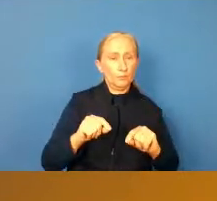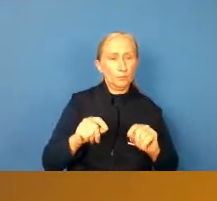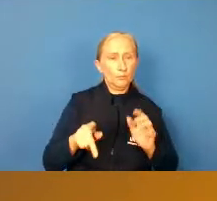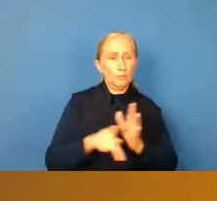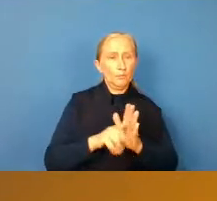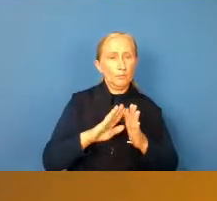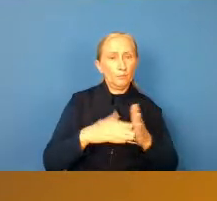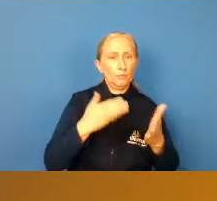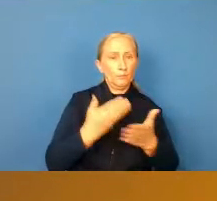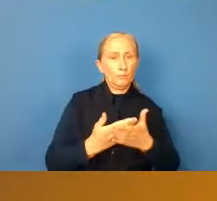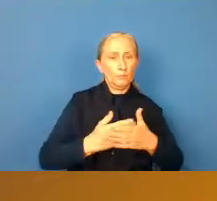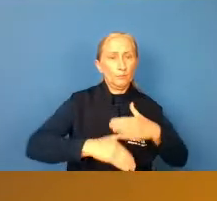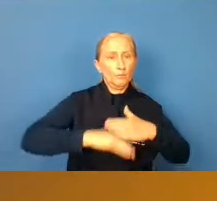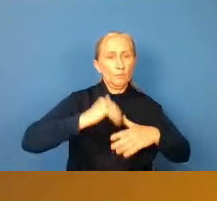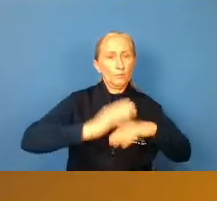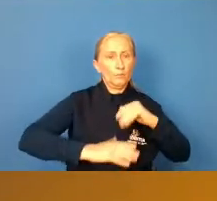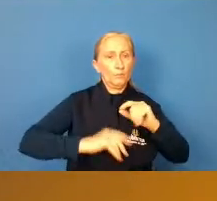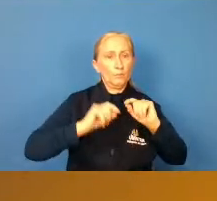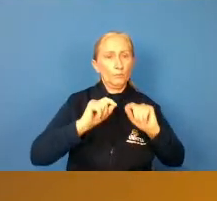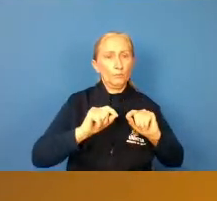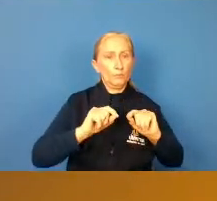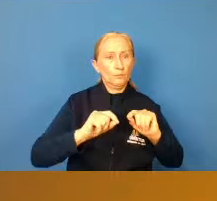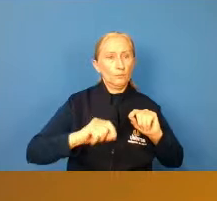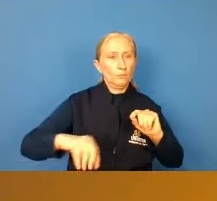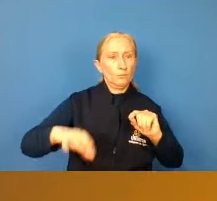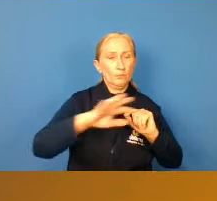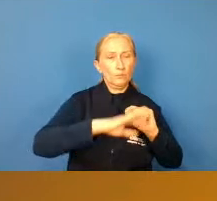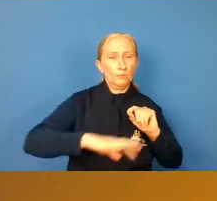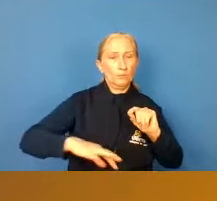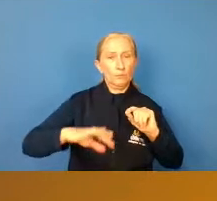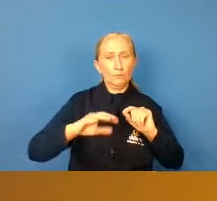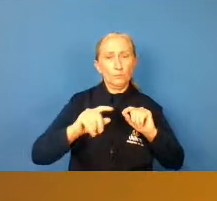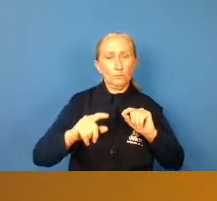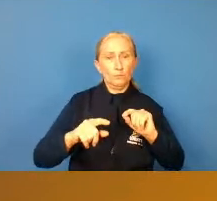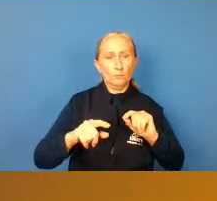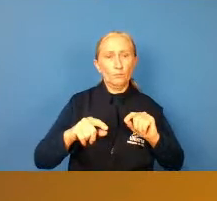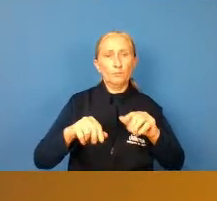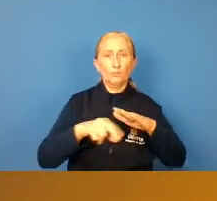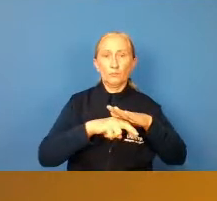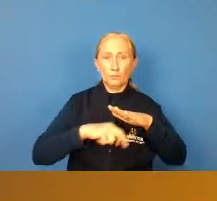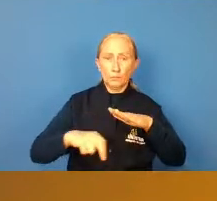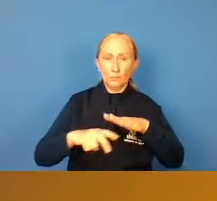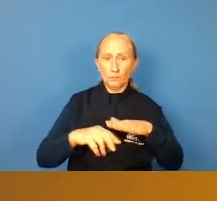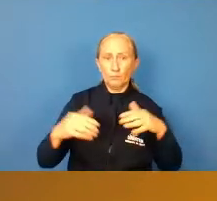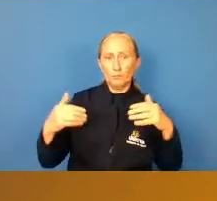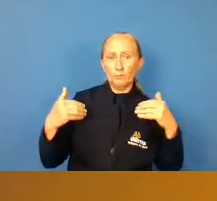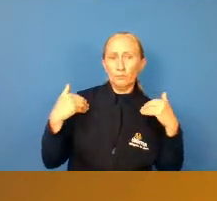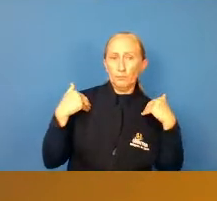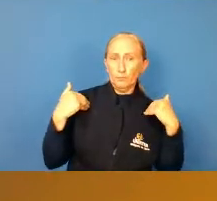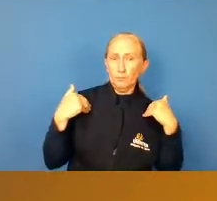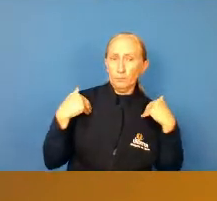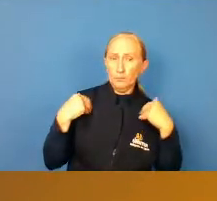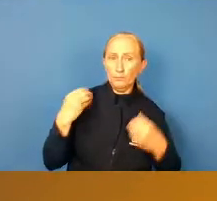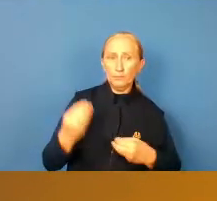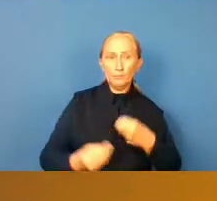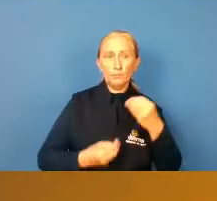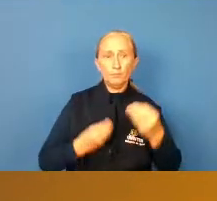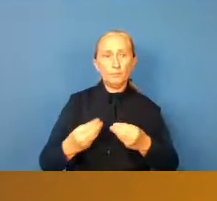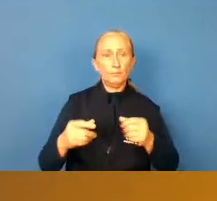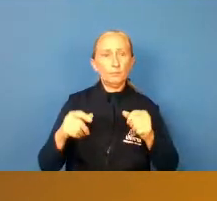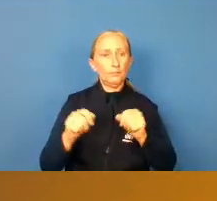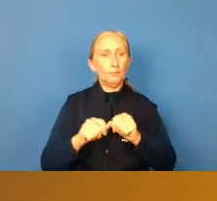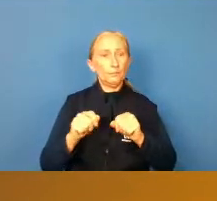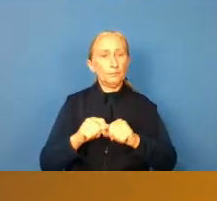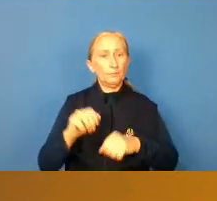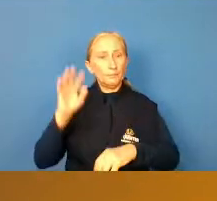os profissionais da bachareis em educação física, como que nós também podemos